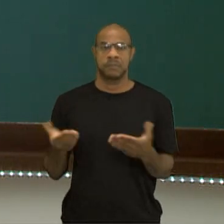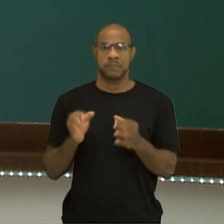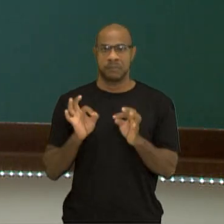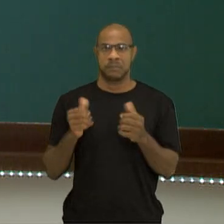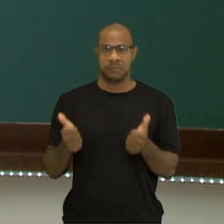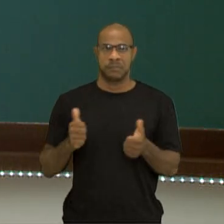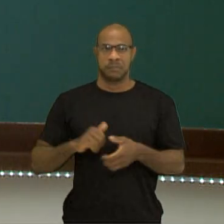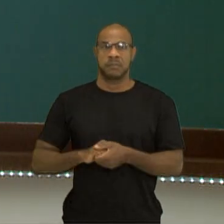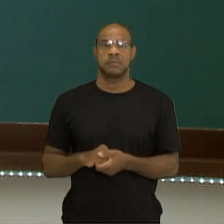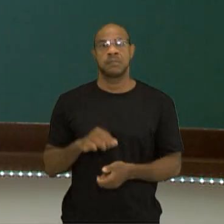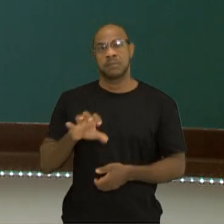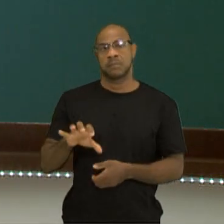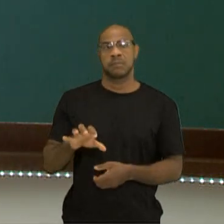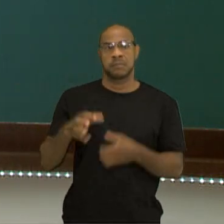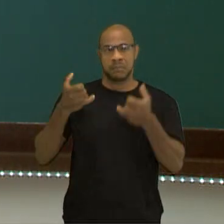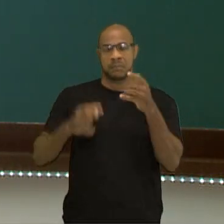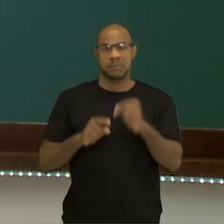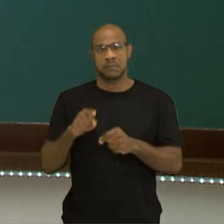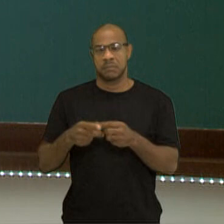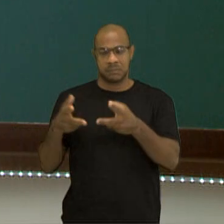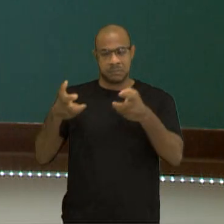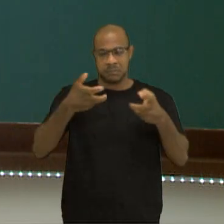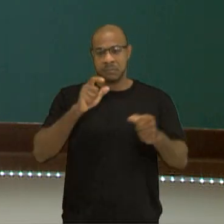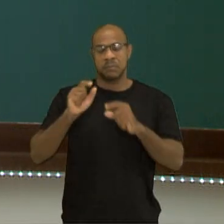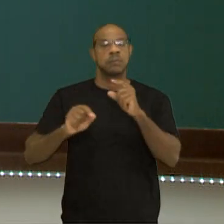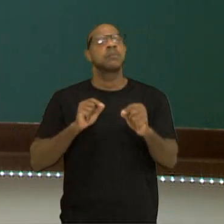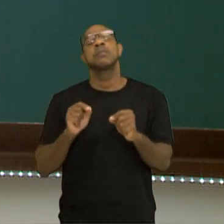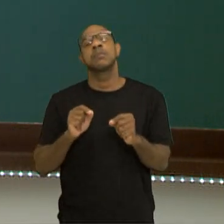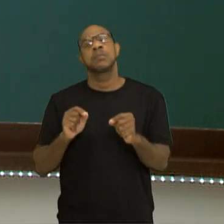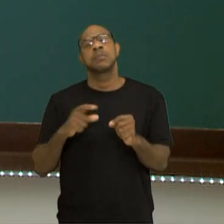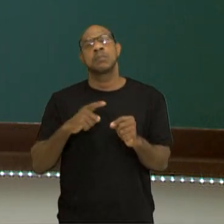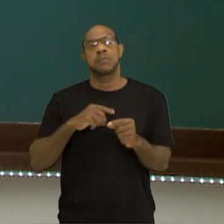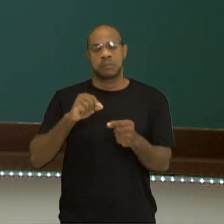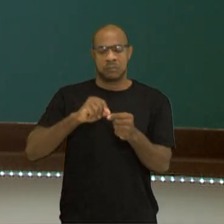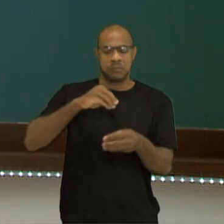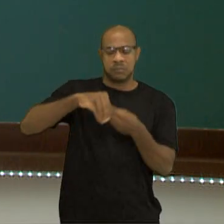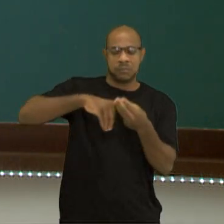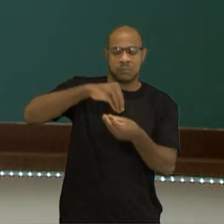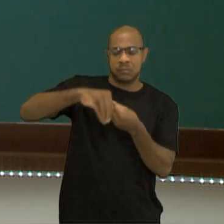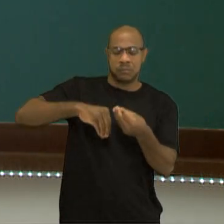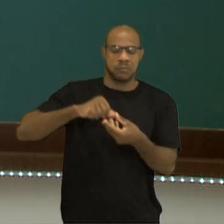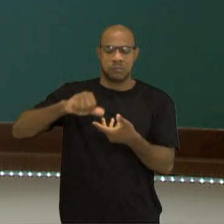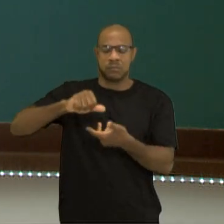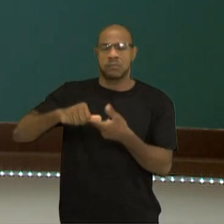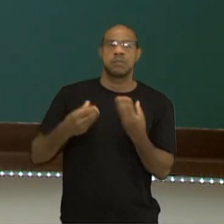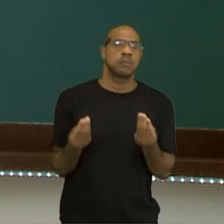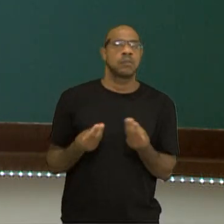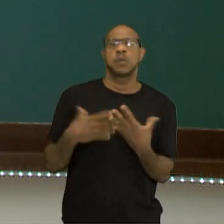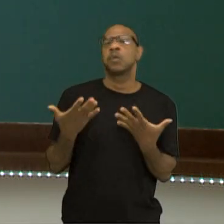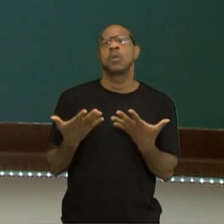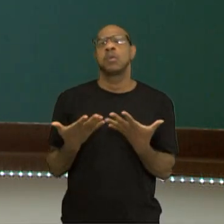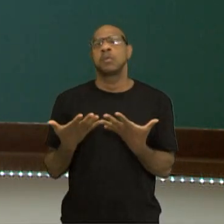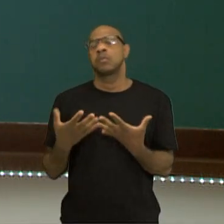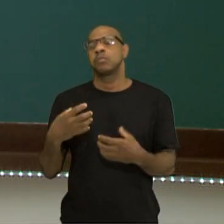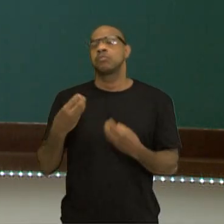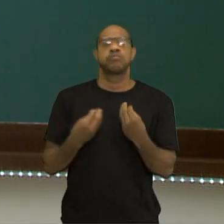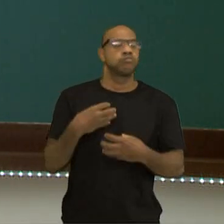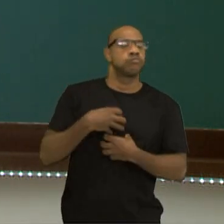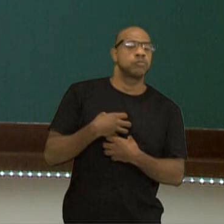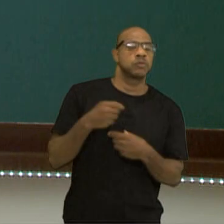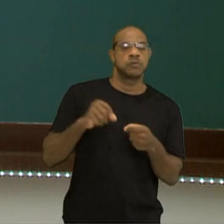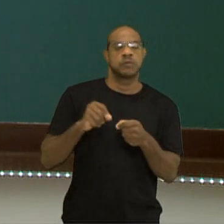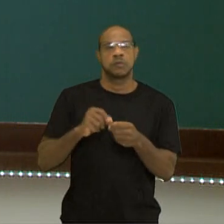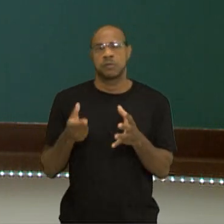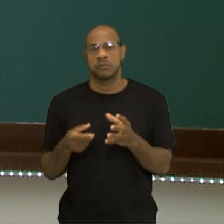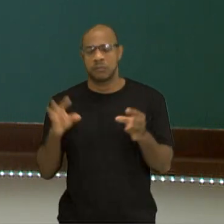correto? Dessa forma, a gente consegue analisar, quando fazemos uma solução, qual é o comportamento que ela vai ter antes